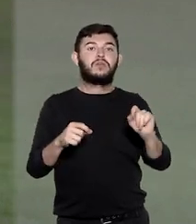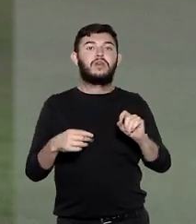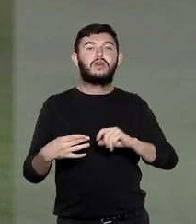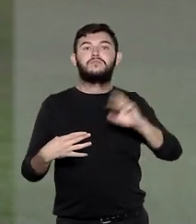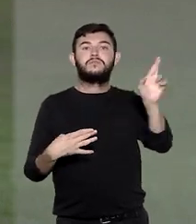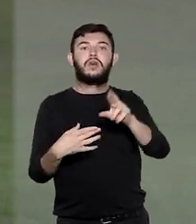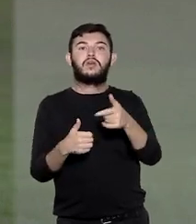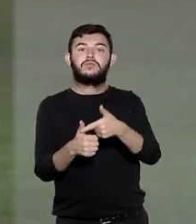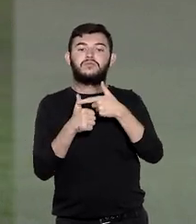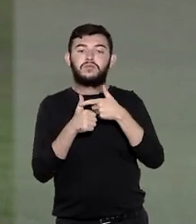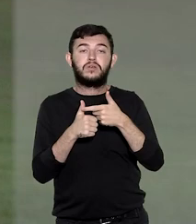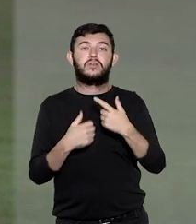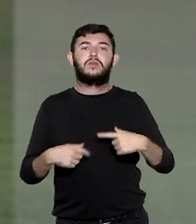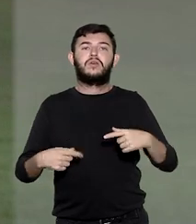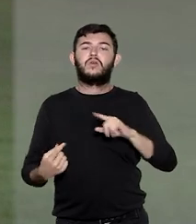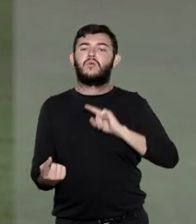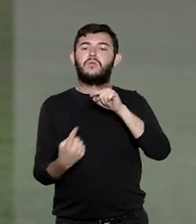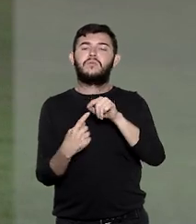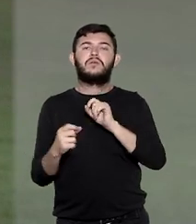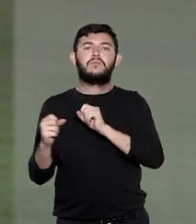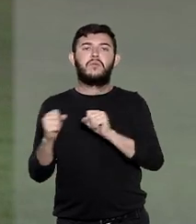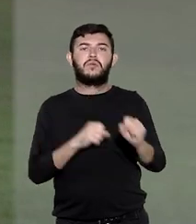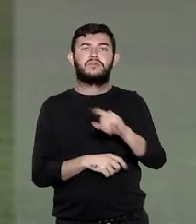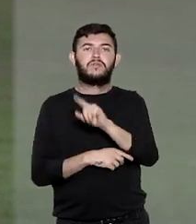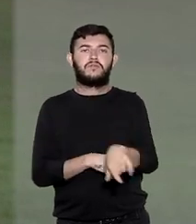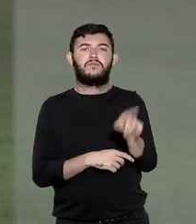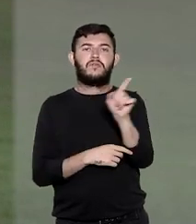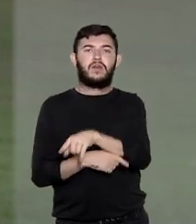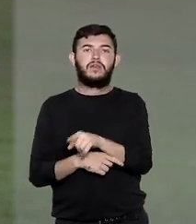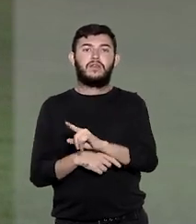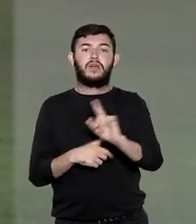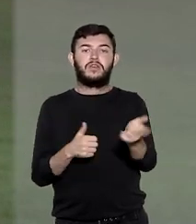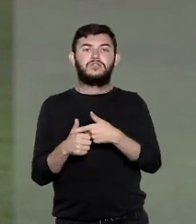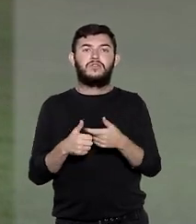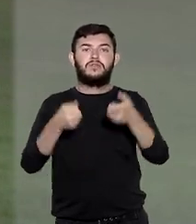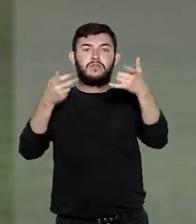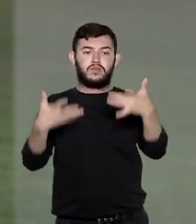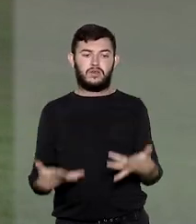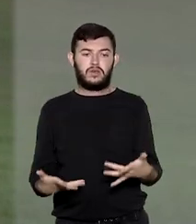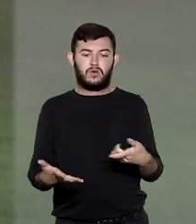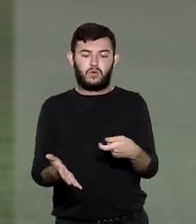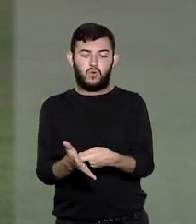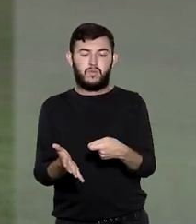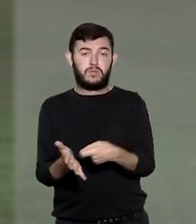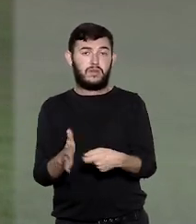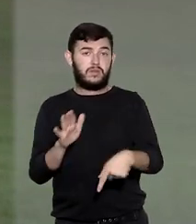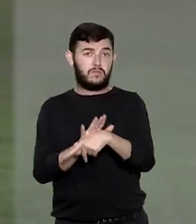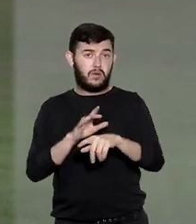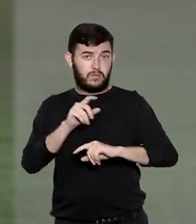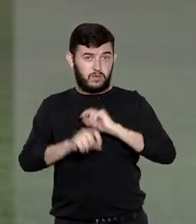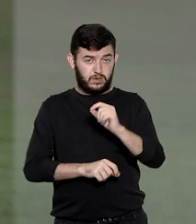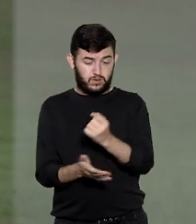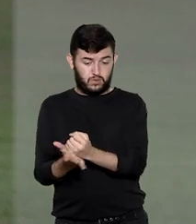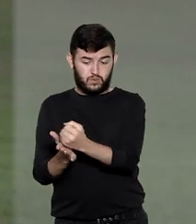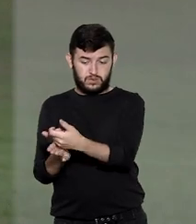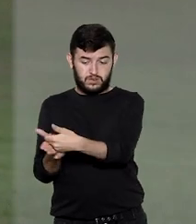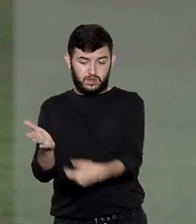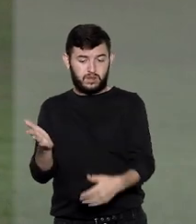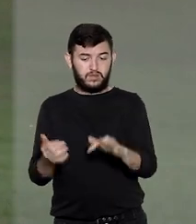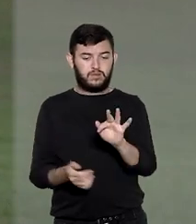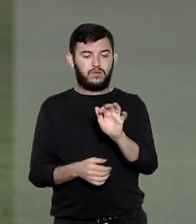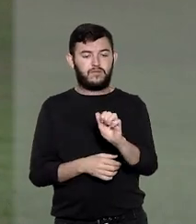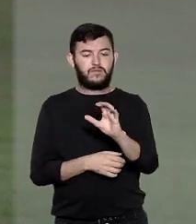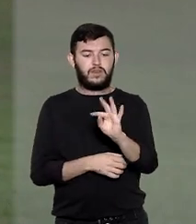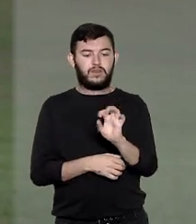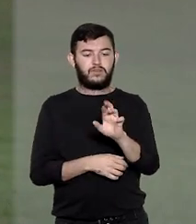embargos à execução com a alegação de invalidade nas confissões de dívida que deram origem à cobrança por derivarem de contrato